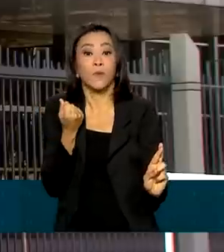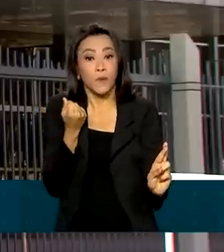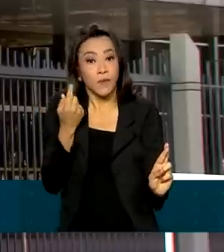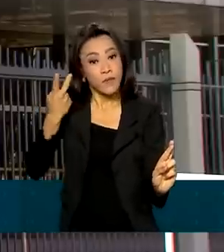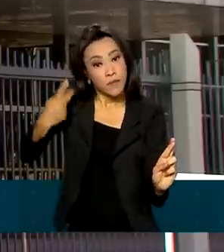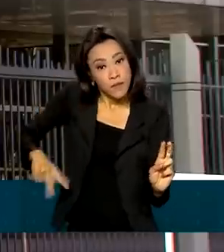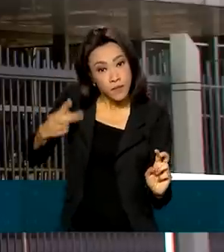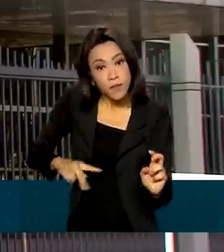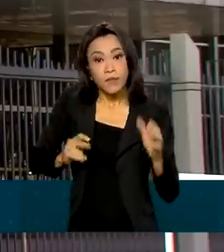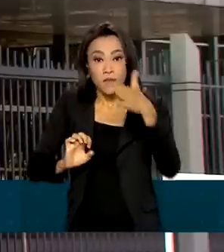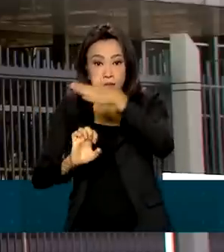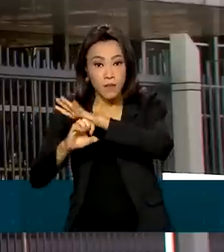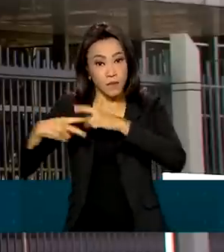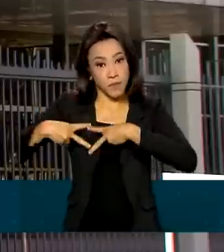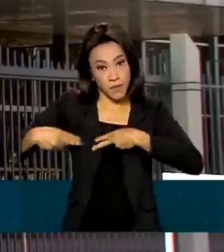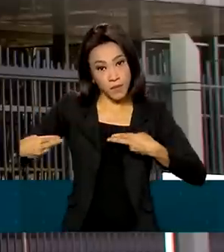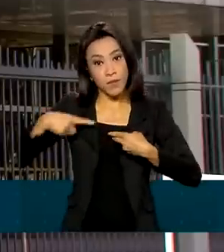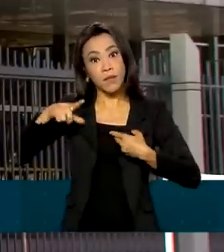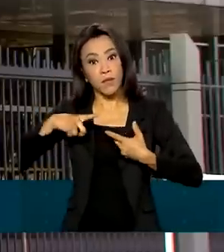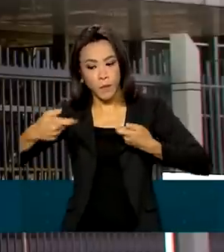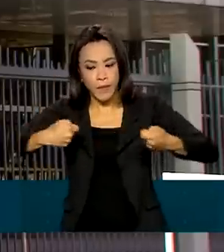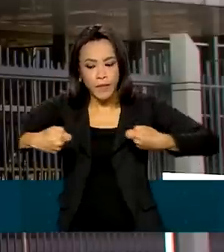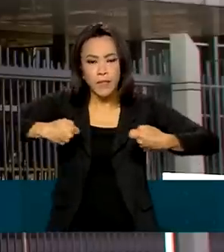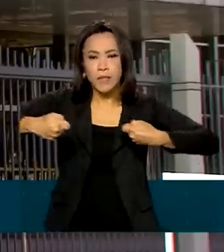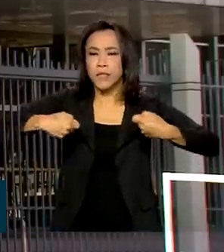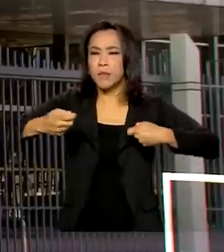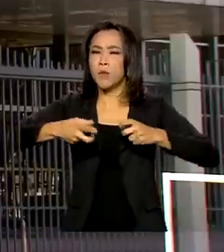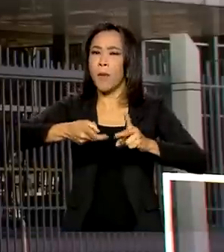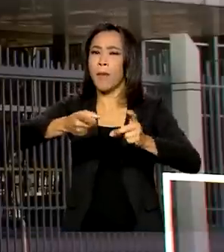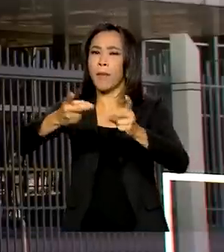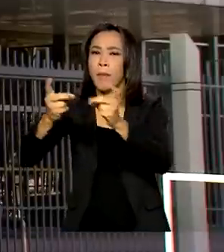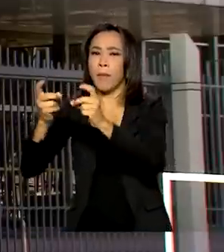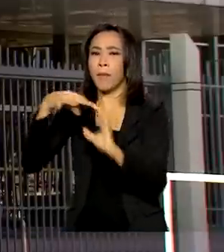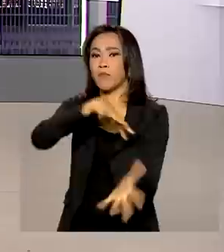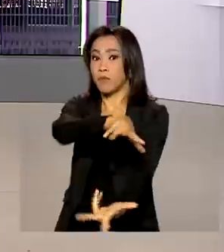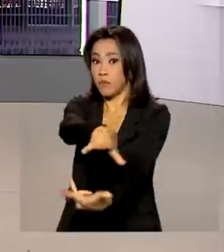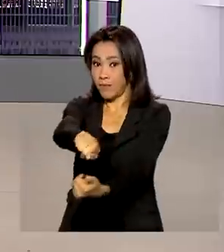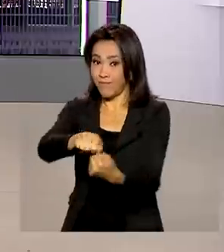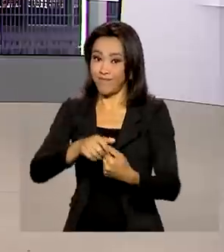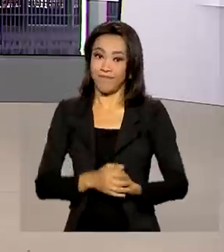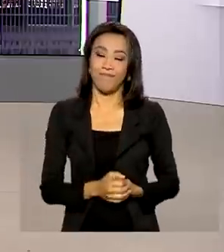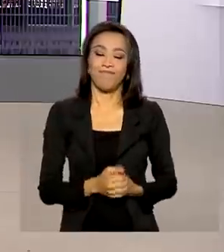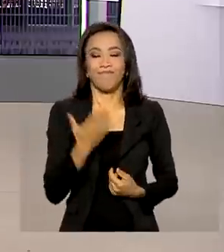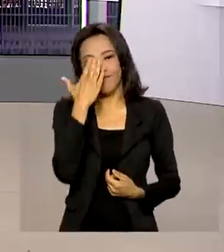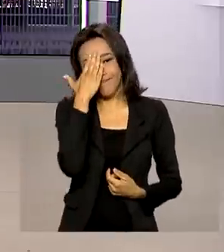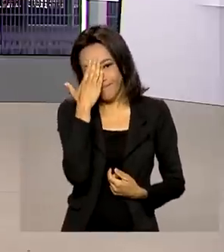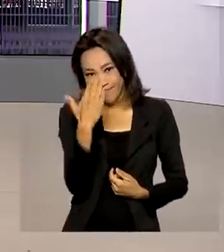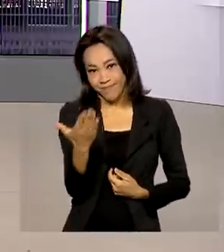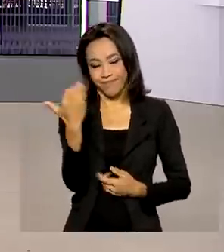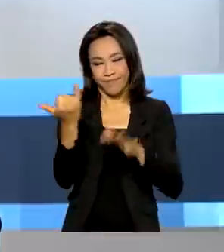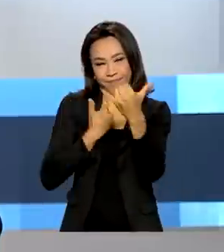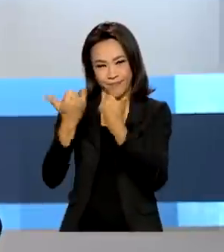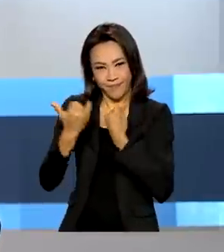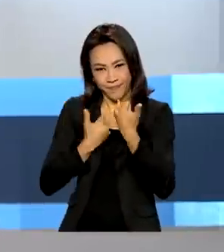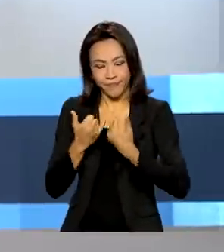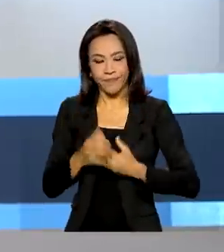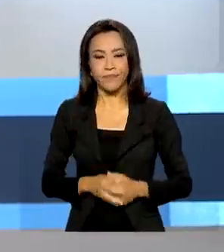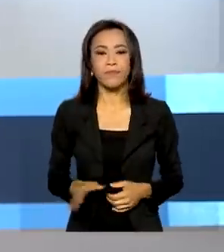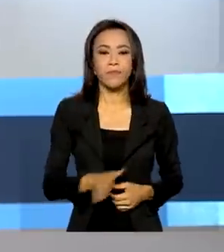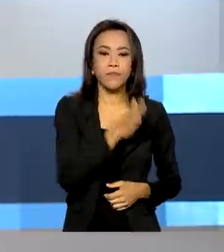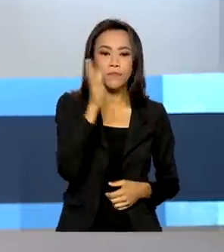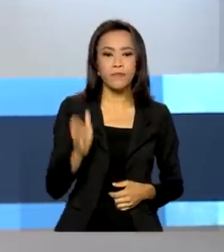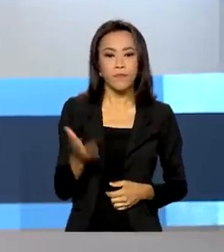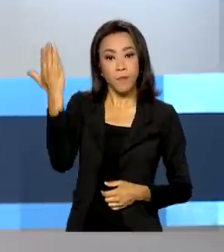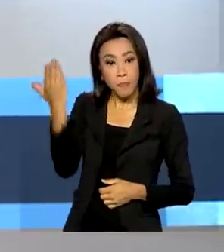da estatal, que busca o equilíbrio com o mercado global. Eu volto com você, Renata. Obrigada, Cláudia, pelas suas informações. O